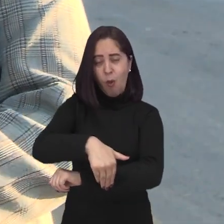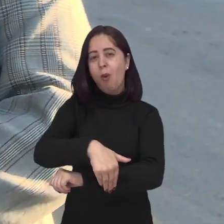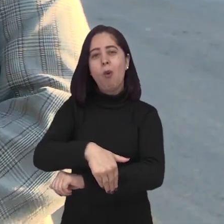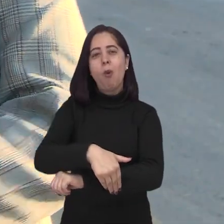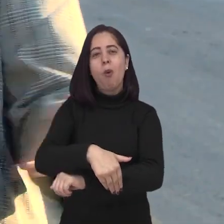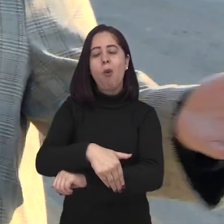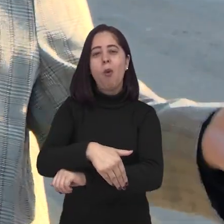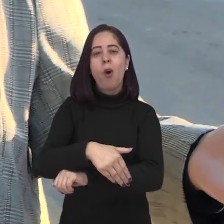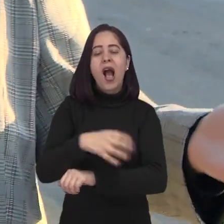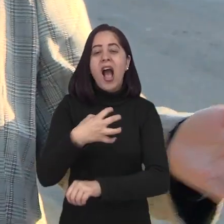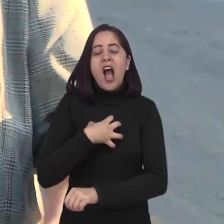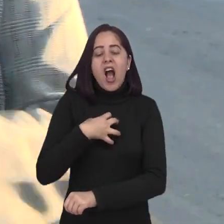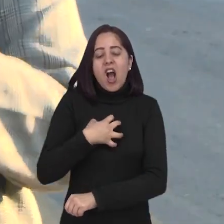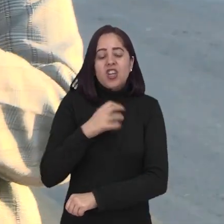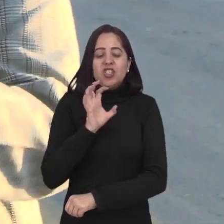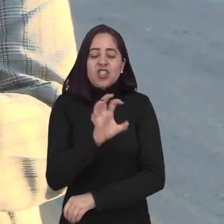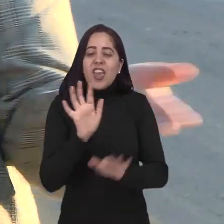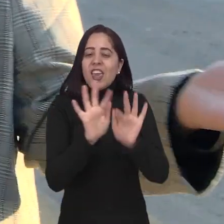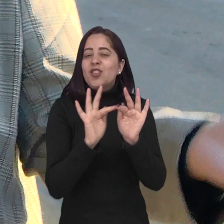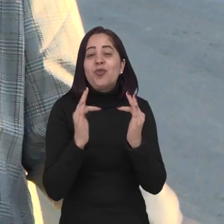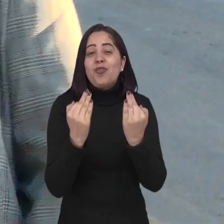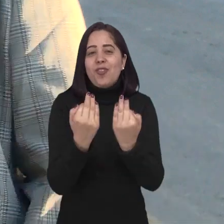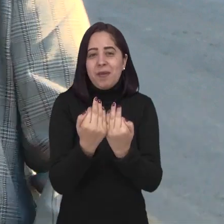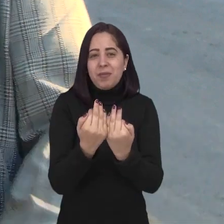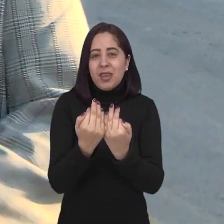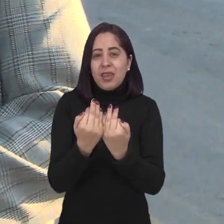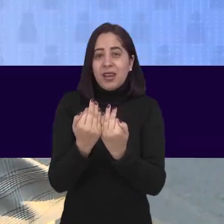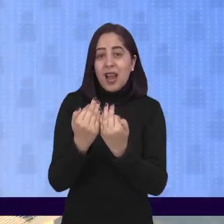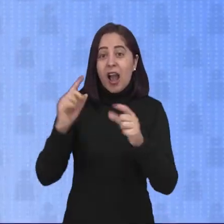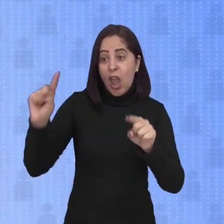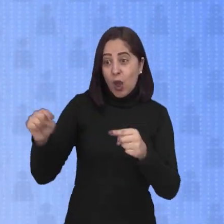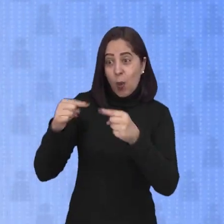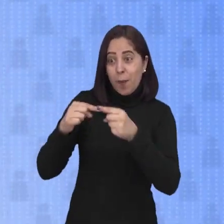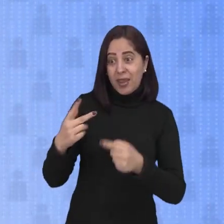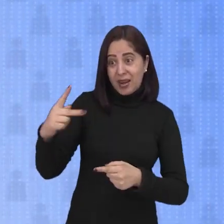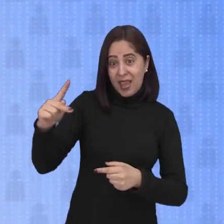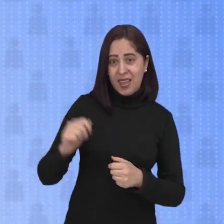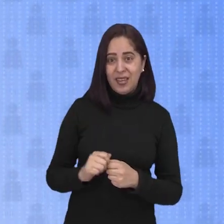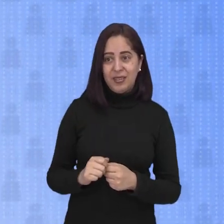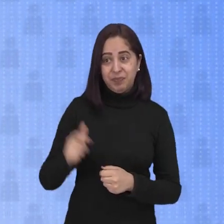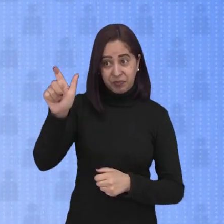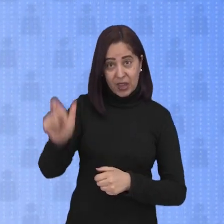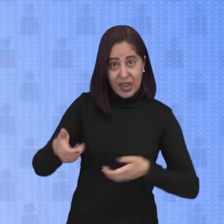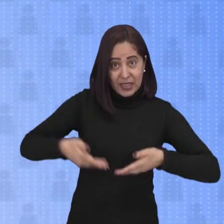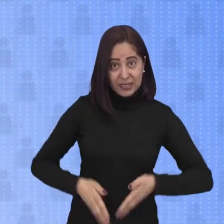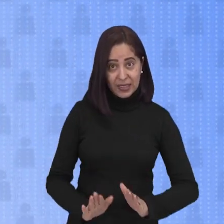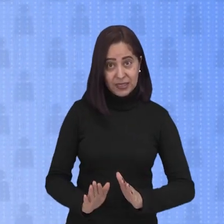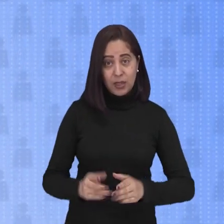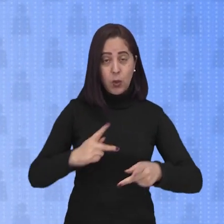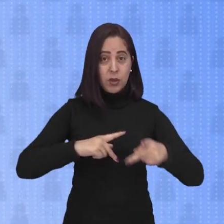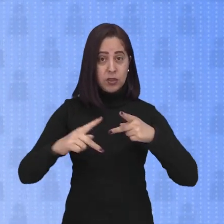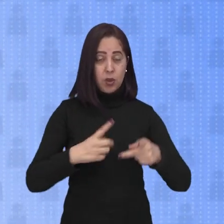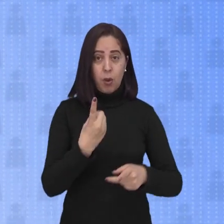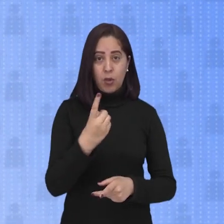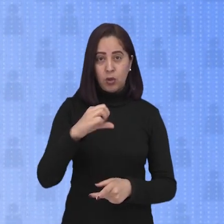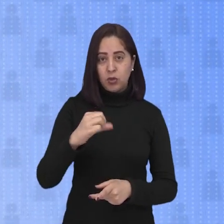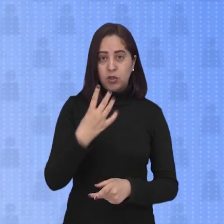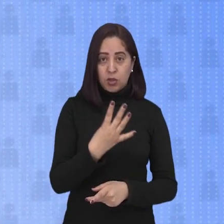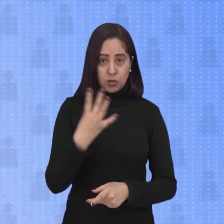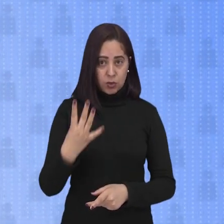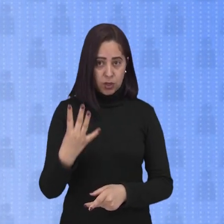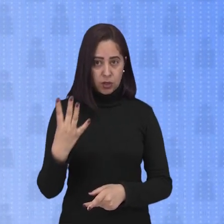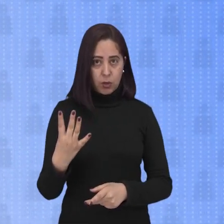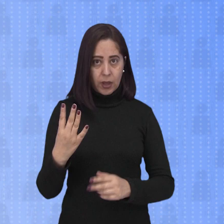valor que o Wilson sempre pegou como pilar em sua vida. O Wilson nasceu em São José dos Campos em 1944.